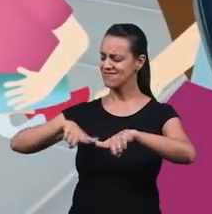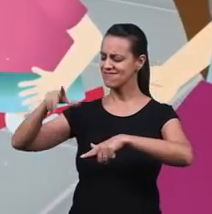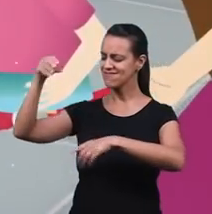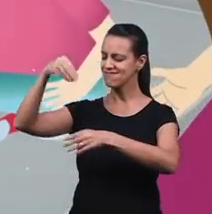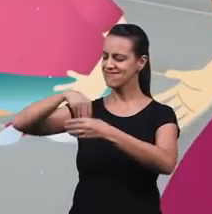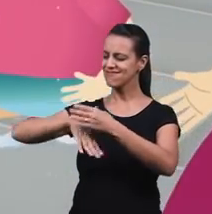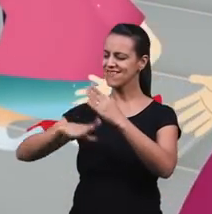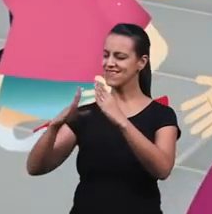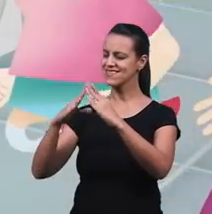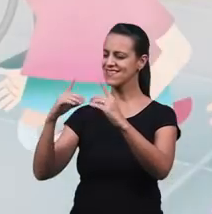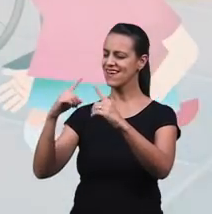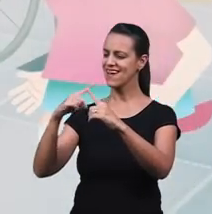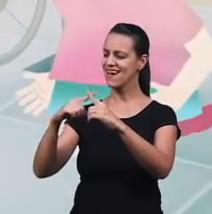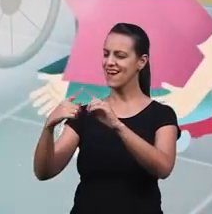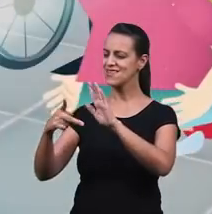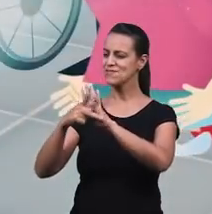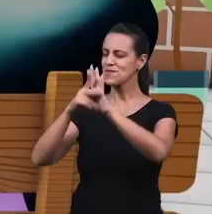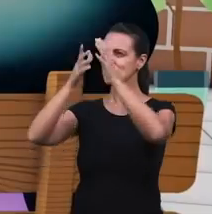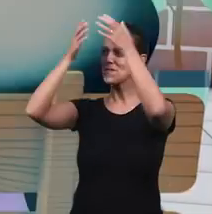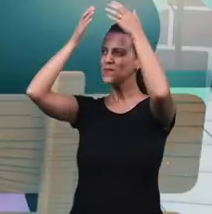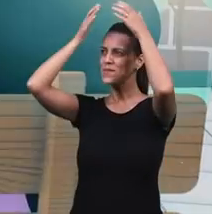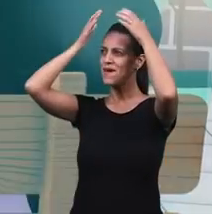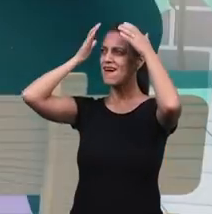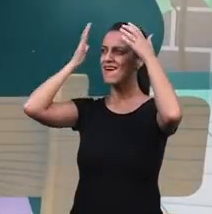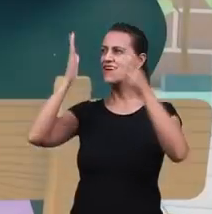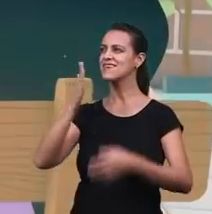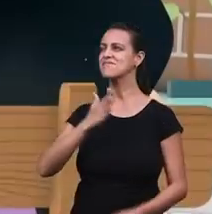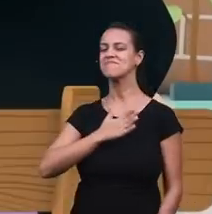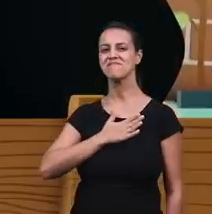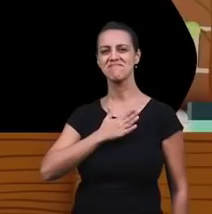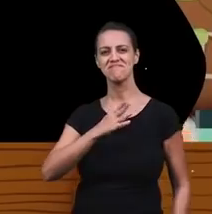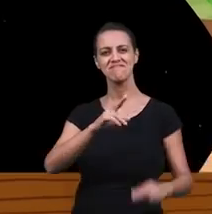na casa do meu rei Para